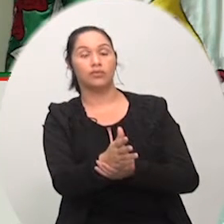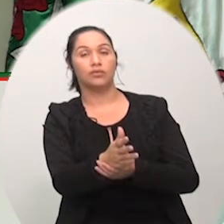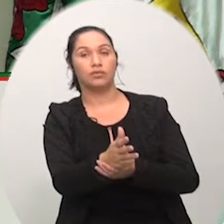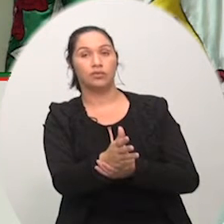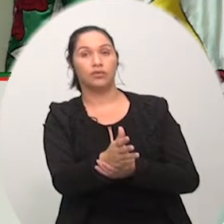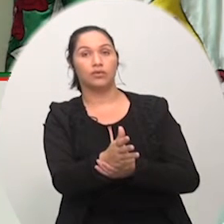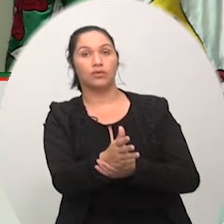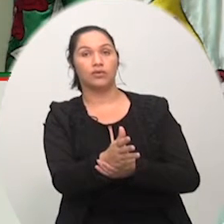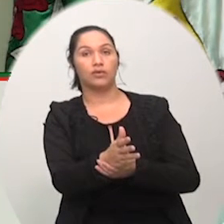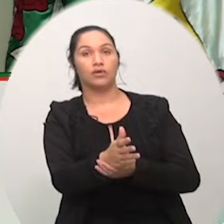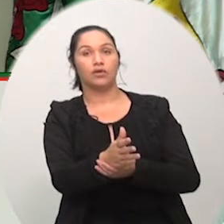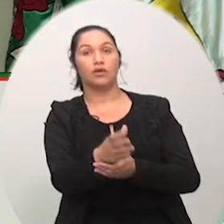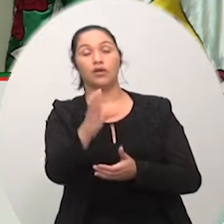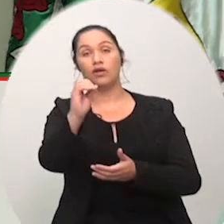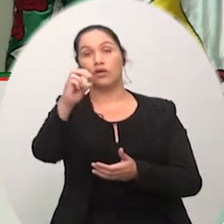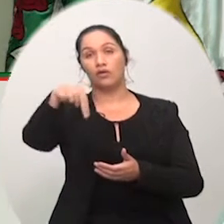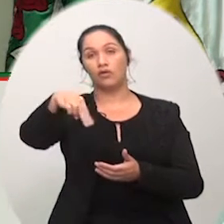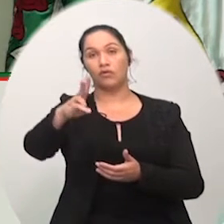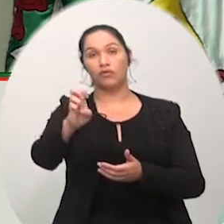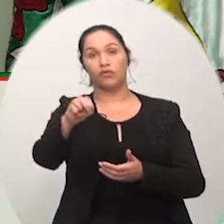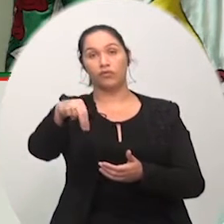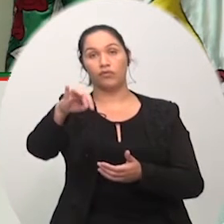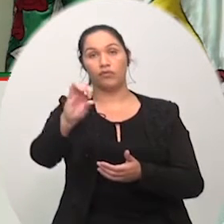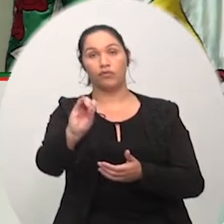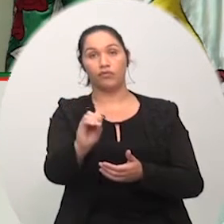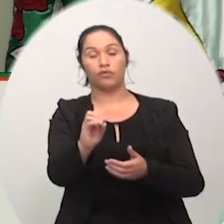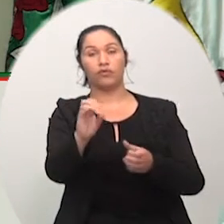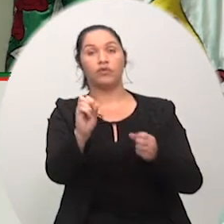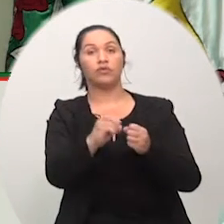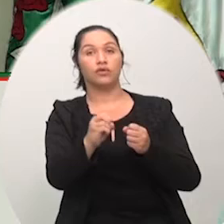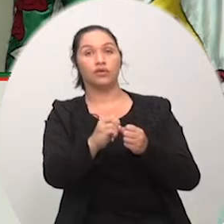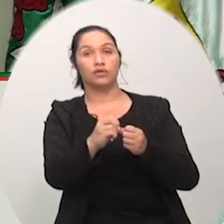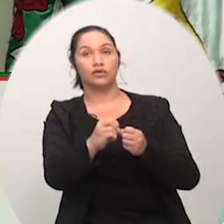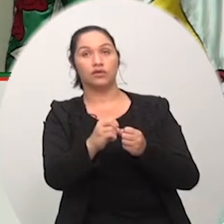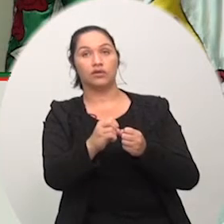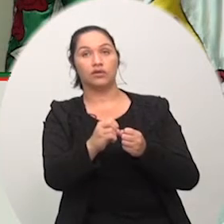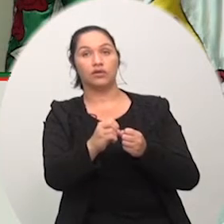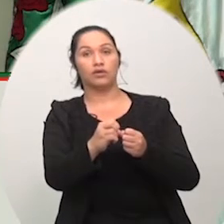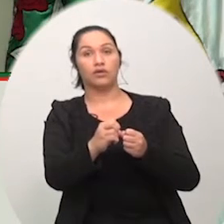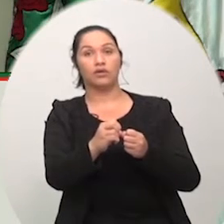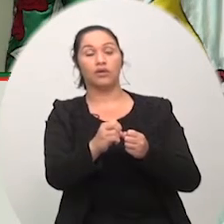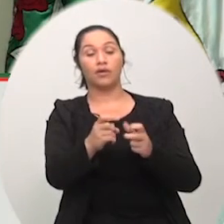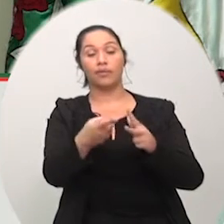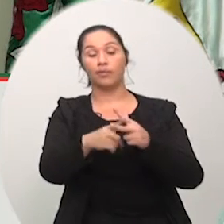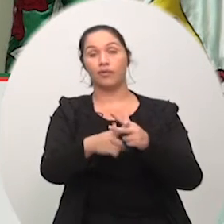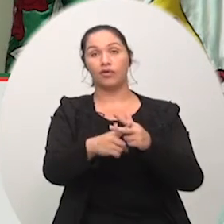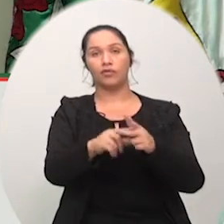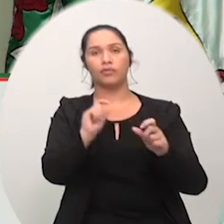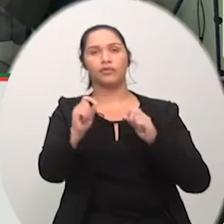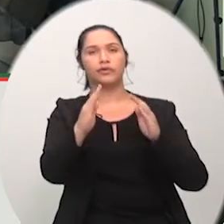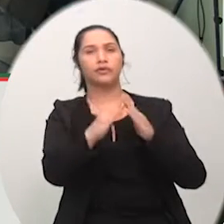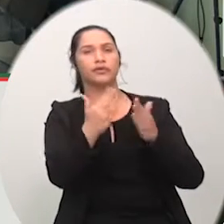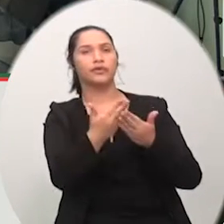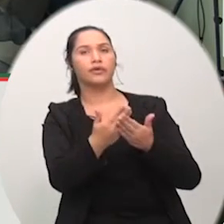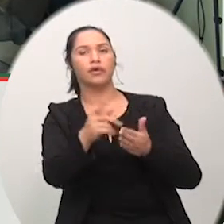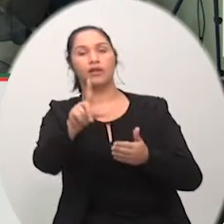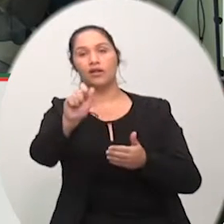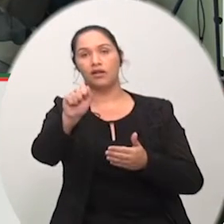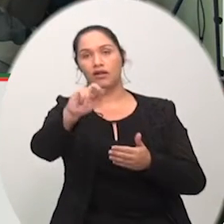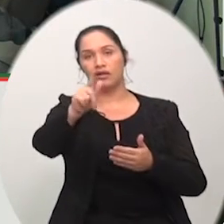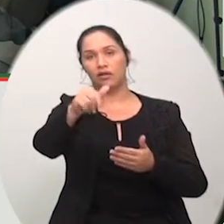finalidade de realizar reformas na escola estadual Luiz Lazarim está em votação a dispensa dos